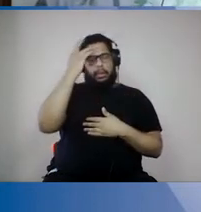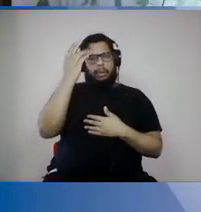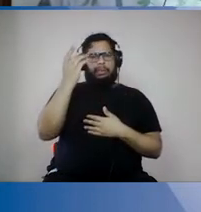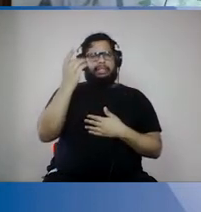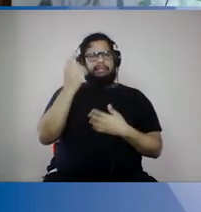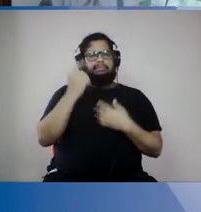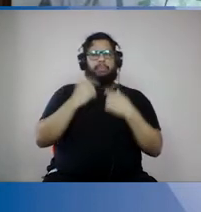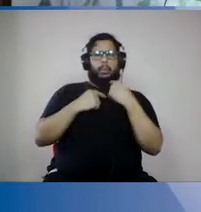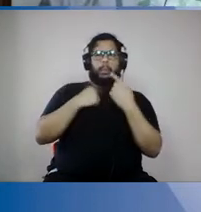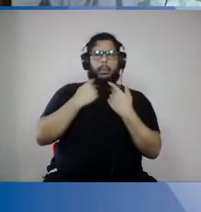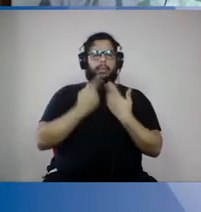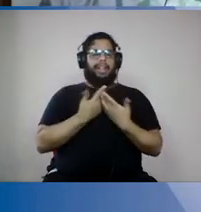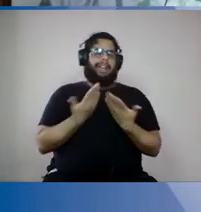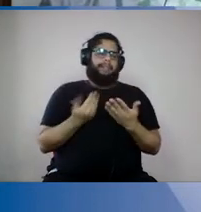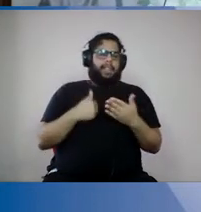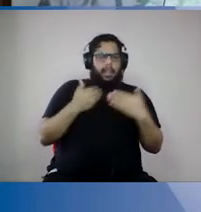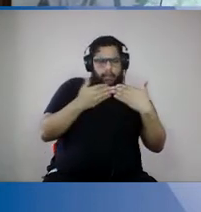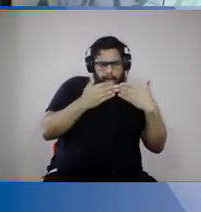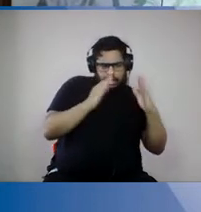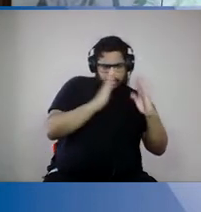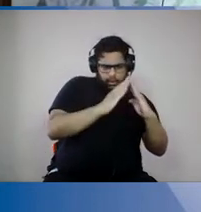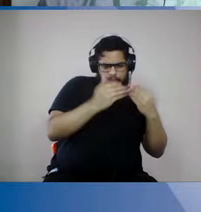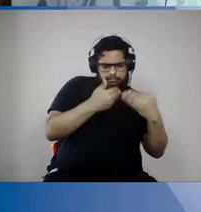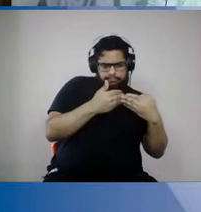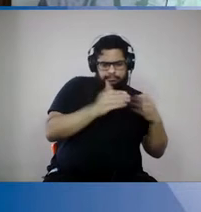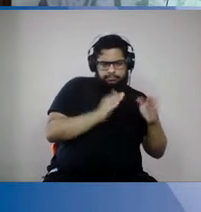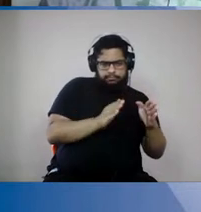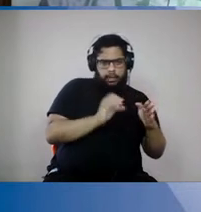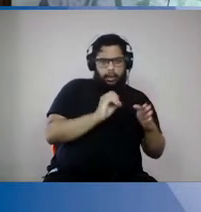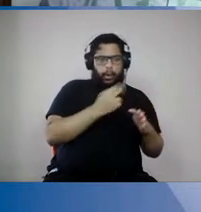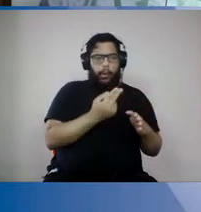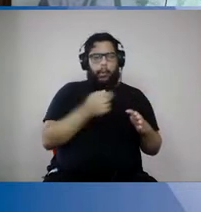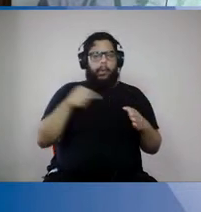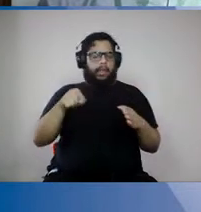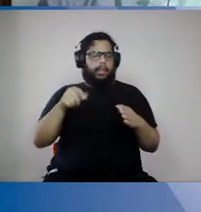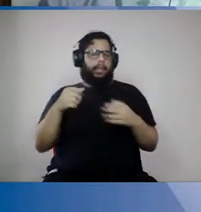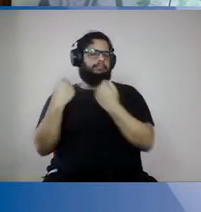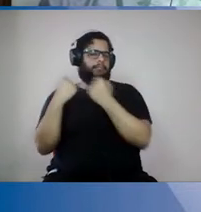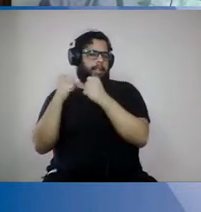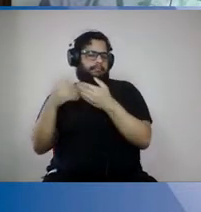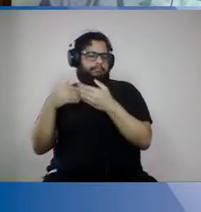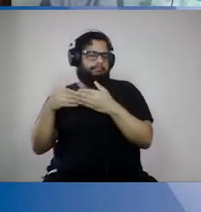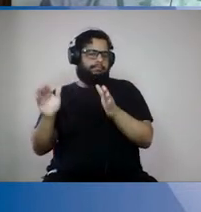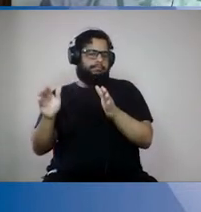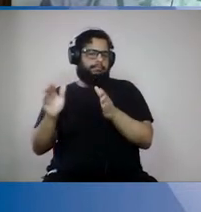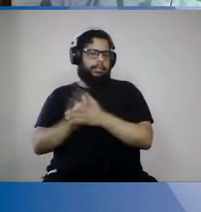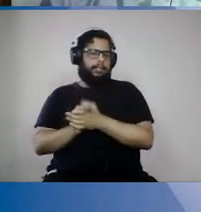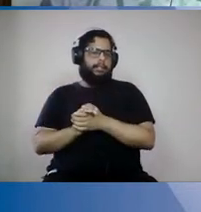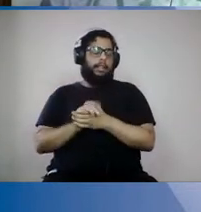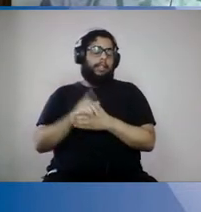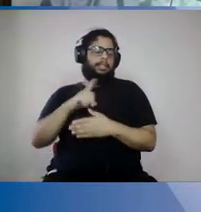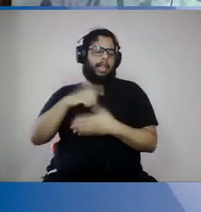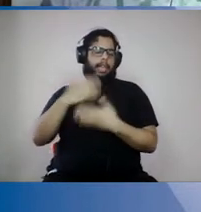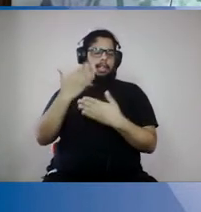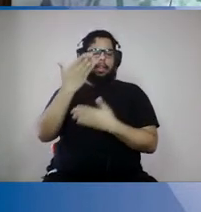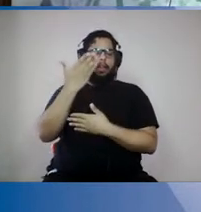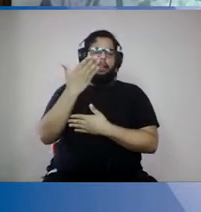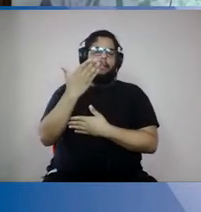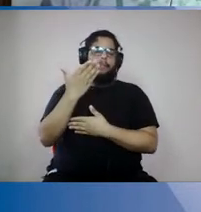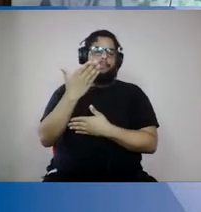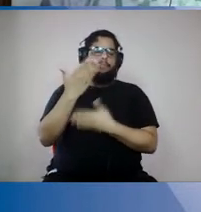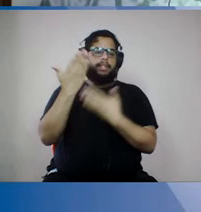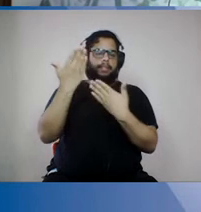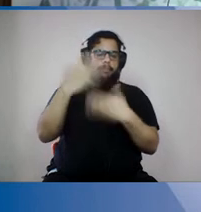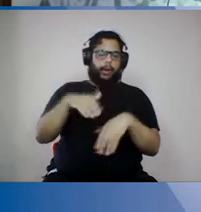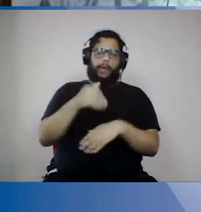é falar assim, eu vou abrir essa escola ou eu vou abrir essa academia ou eu vou aplicar essa prova aqui de candidatos